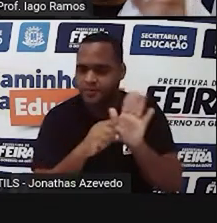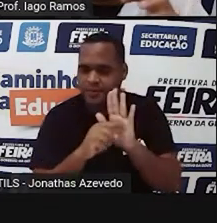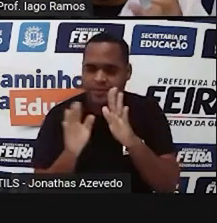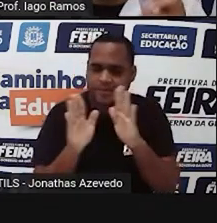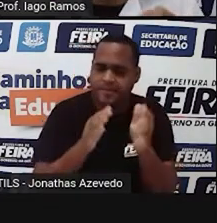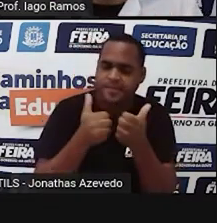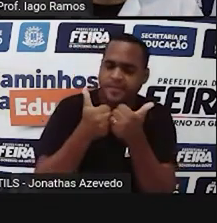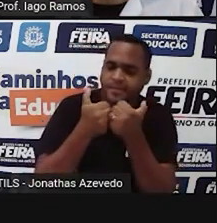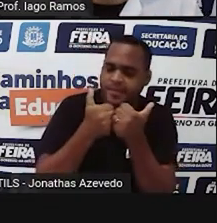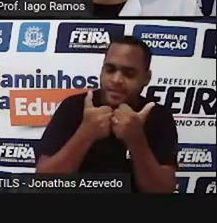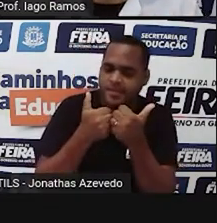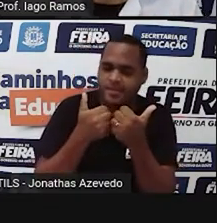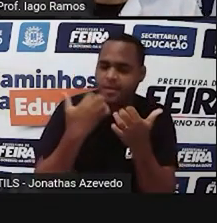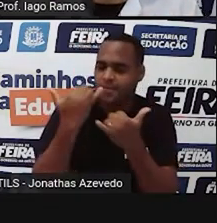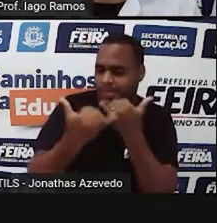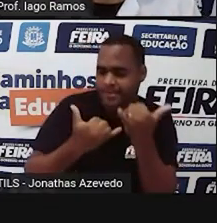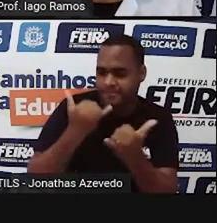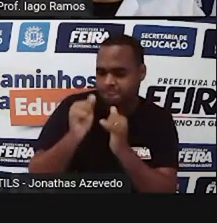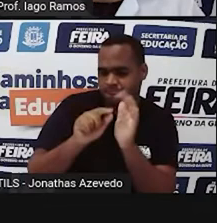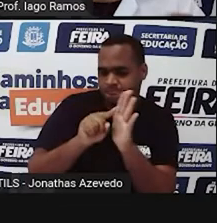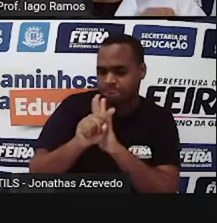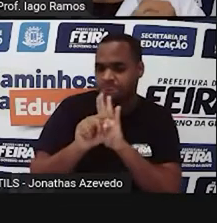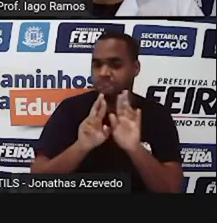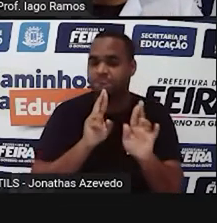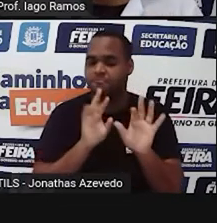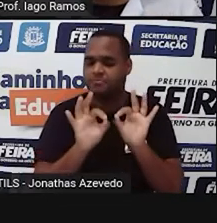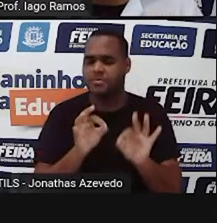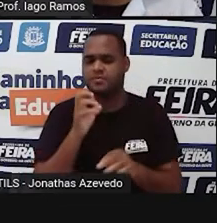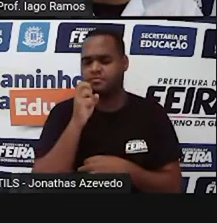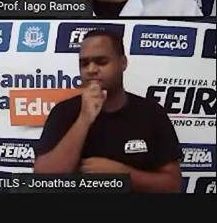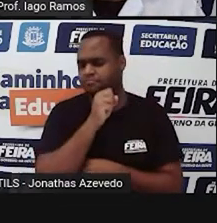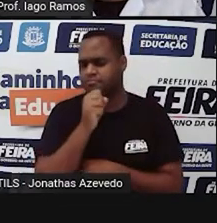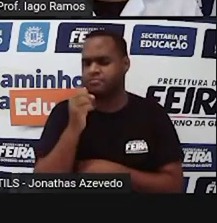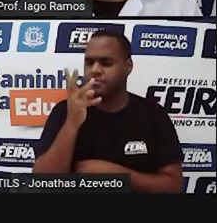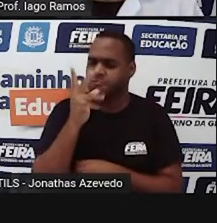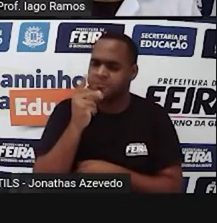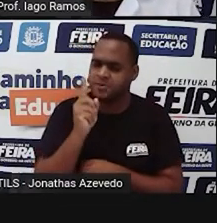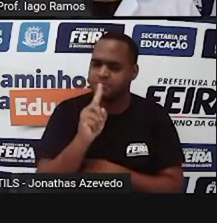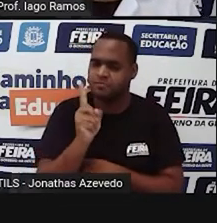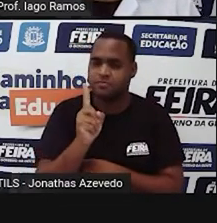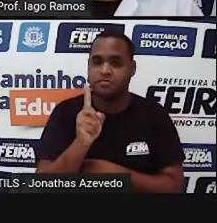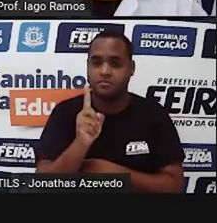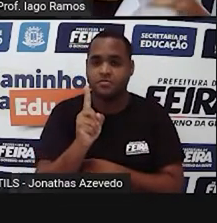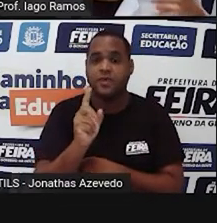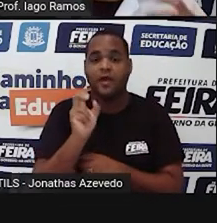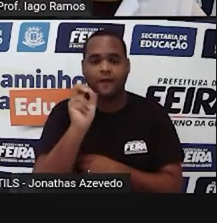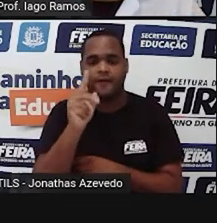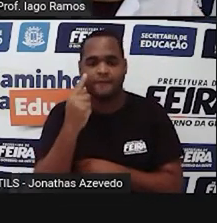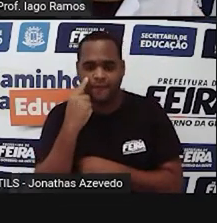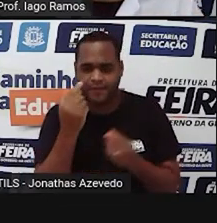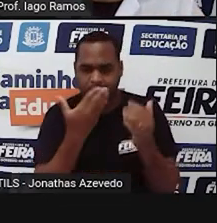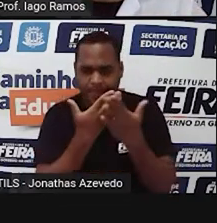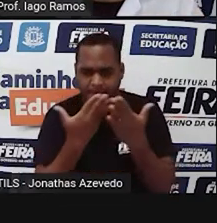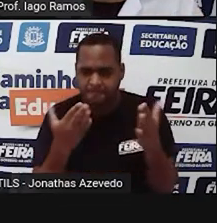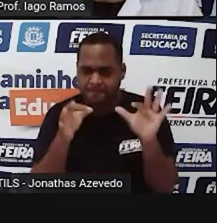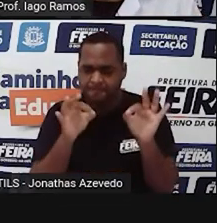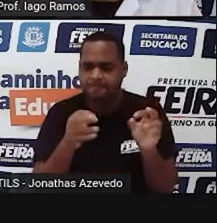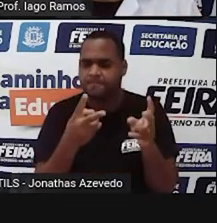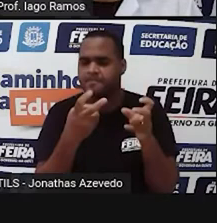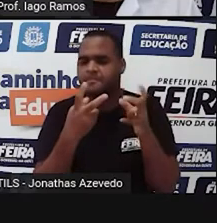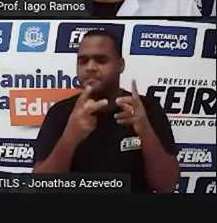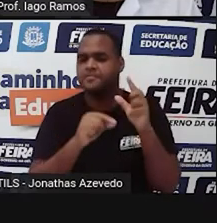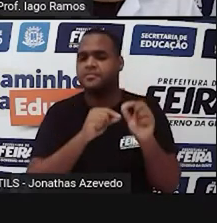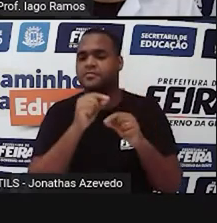joguinho de perguntas e respostas com você. Um joguinho bem rápido, só pra gente perceber